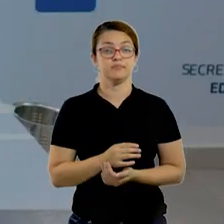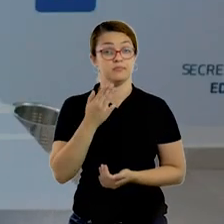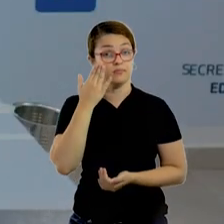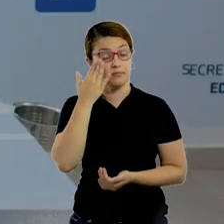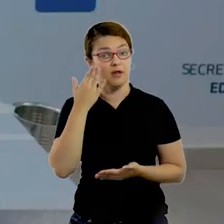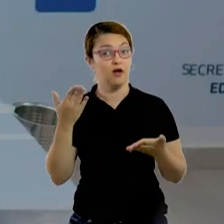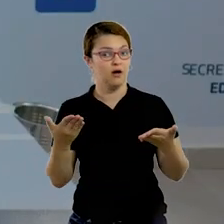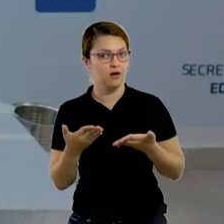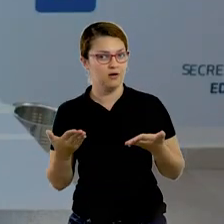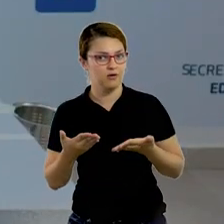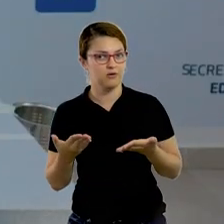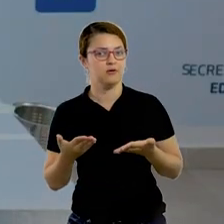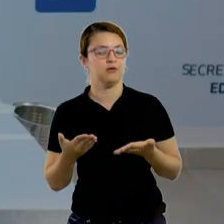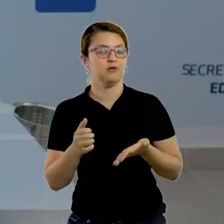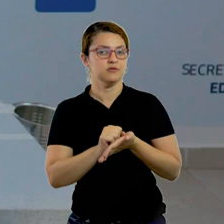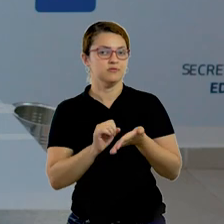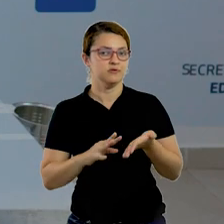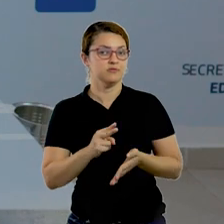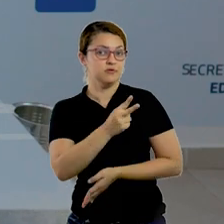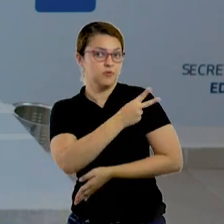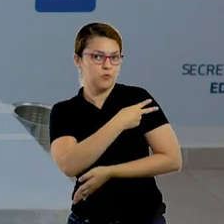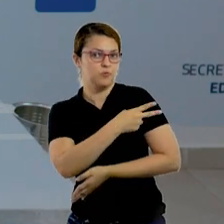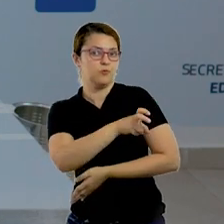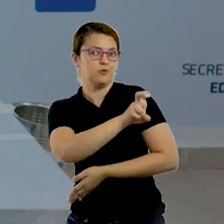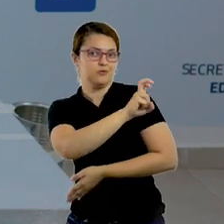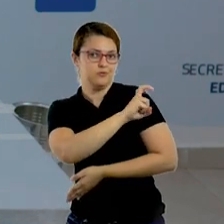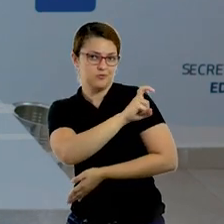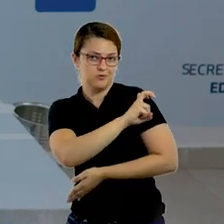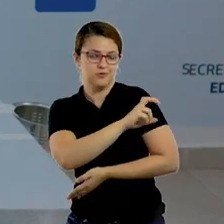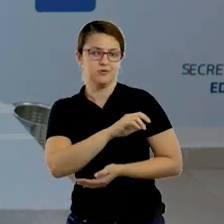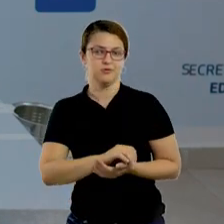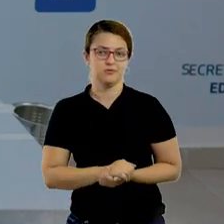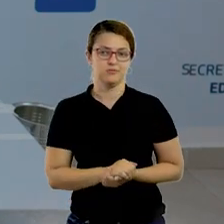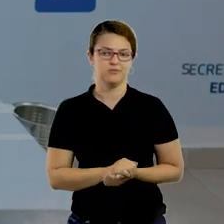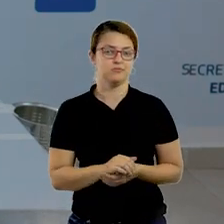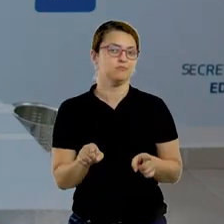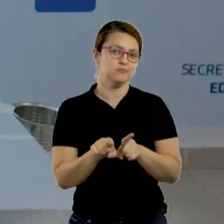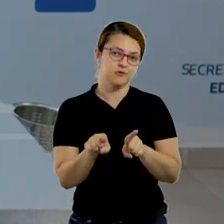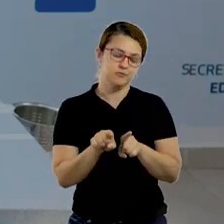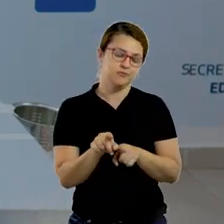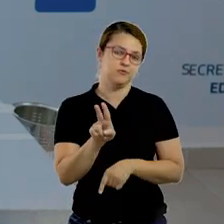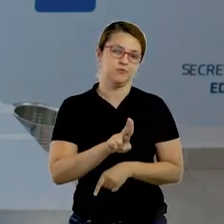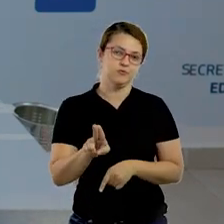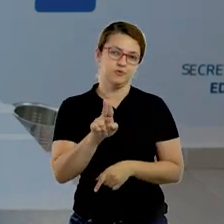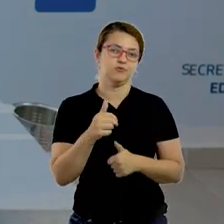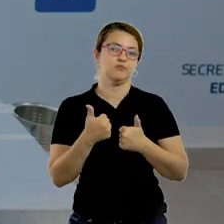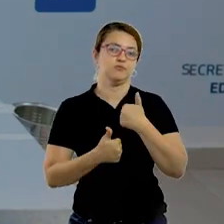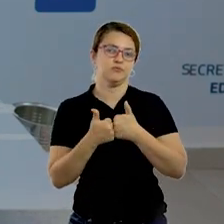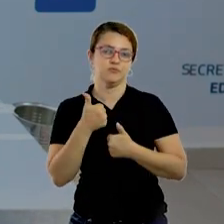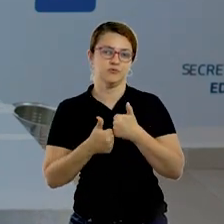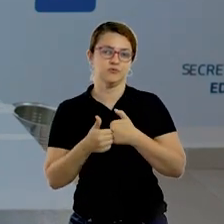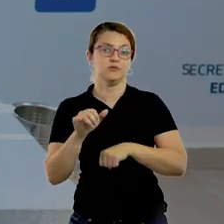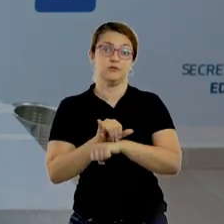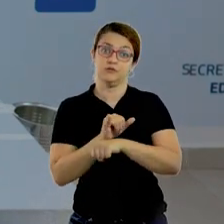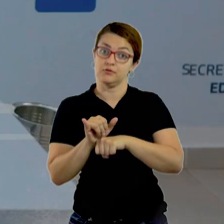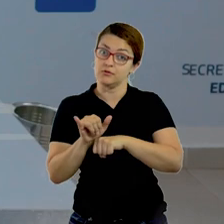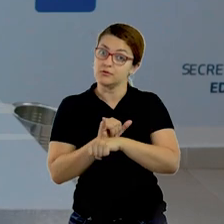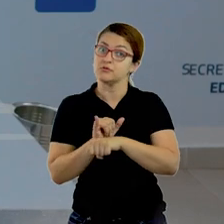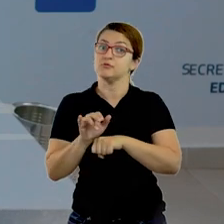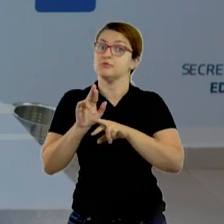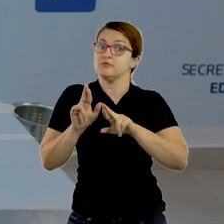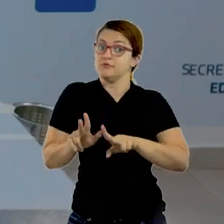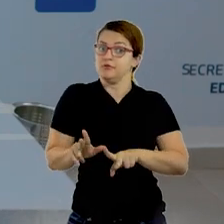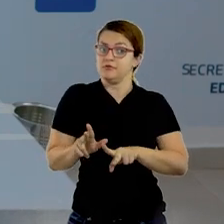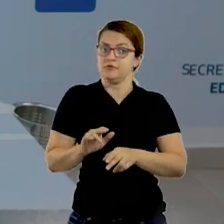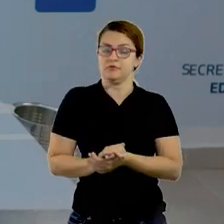atividade é para as turminhas do segundo ao quinto ano. E também a gente vai usar a mesma dinâmica do futebol, mas com uma estratégia diferente.